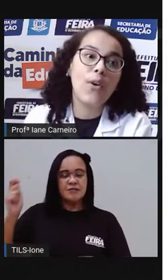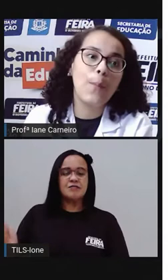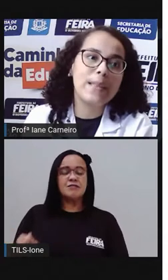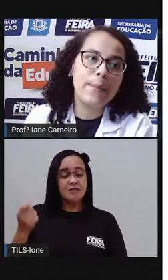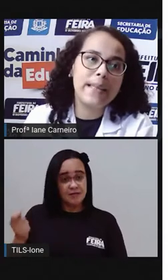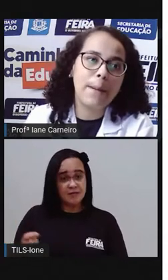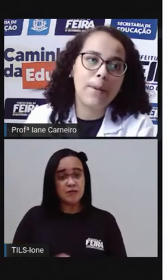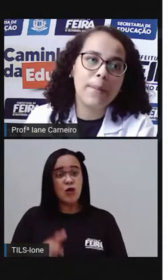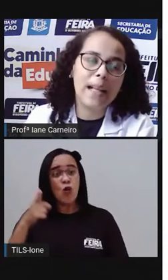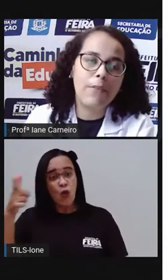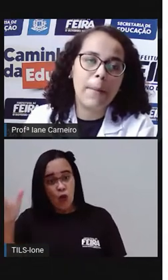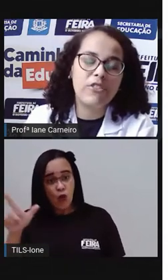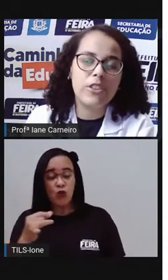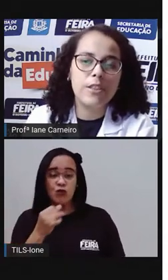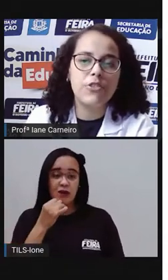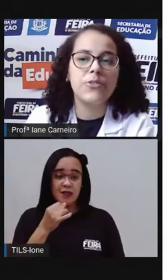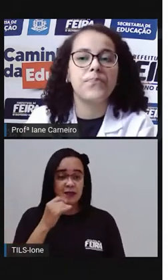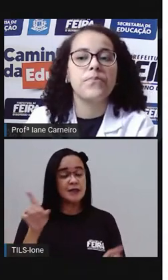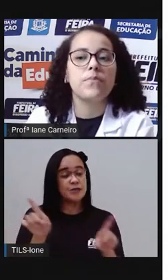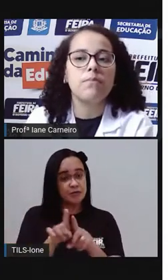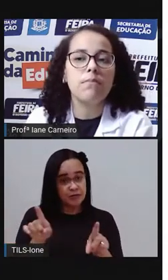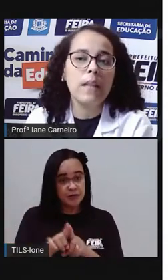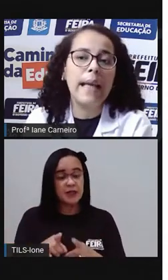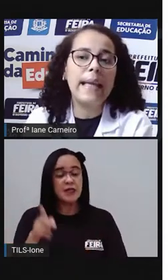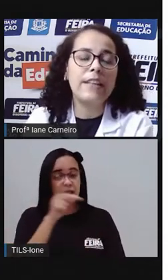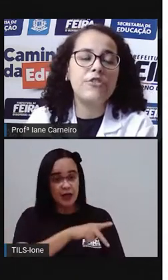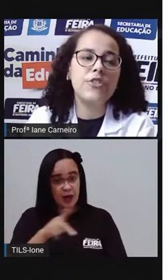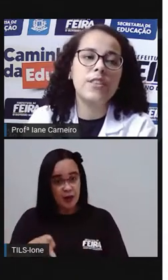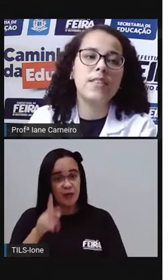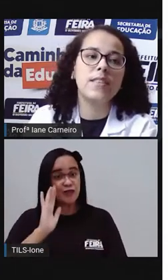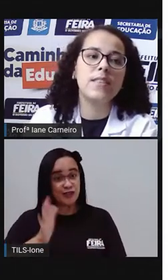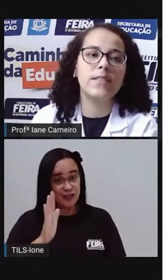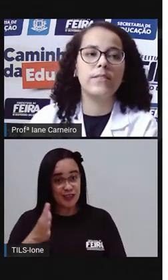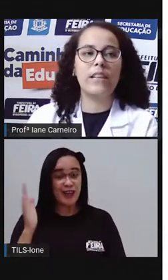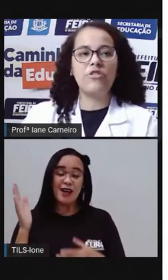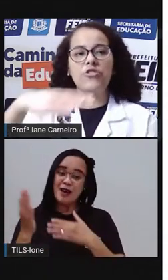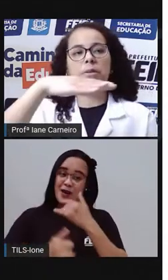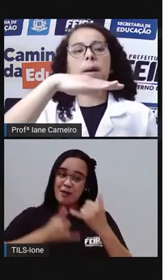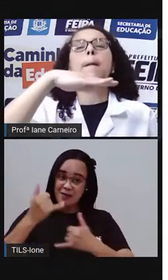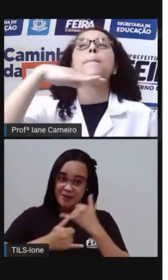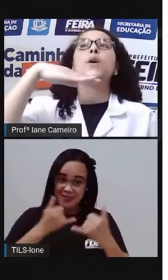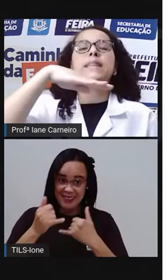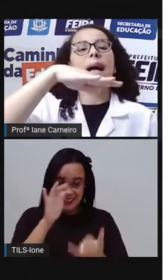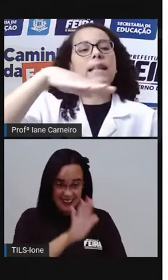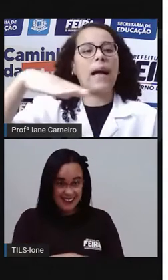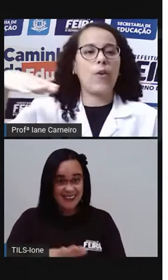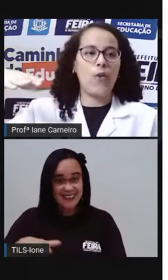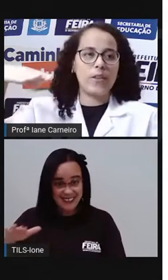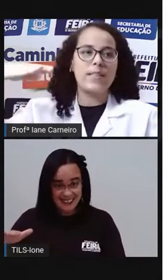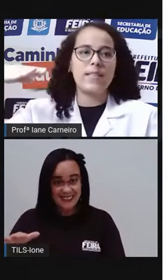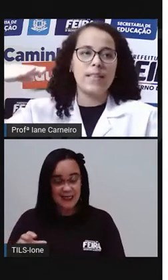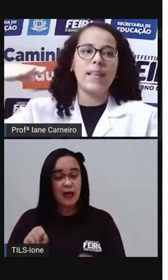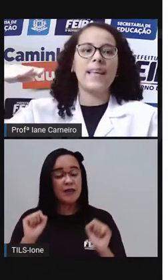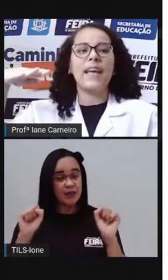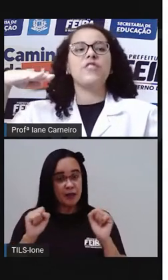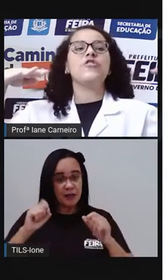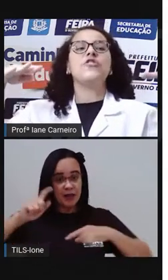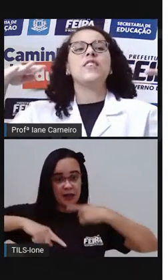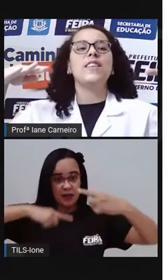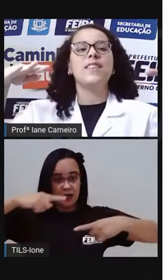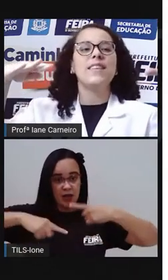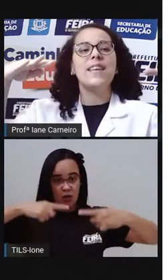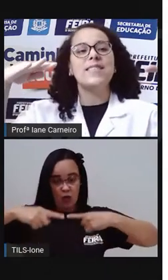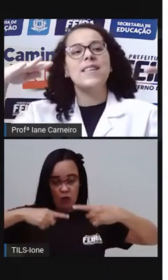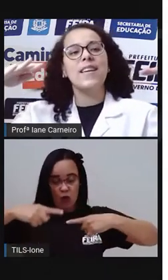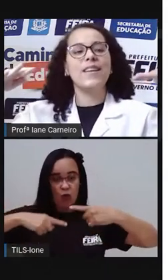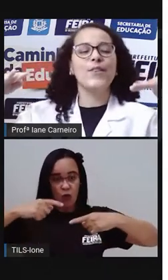Outra forma também que a Pró brincava bastante era de a gente botar a corda assim, e aí a gente